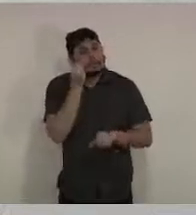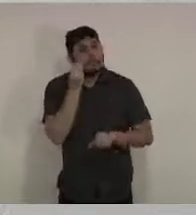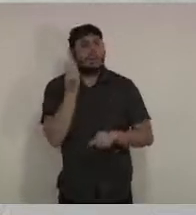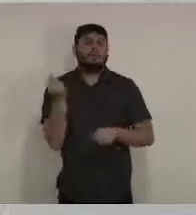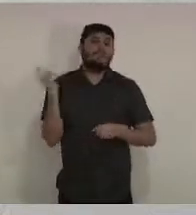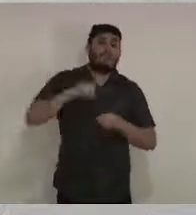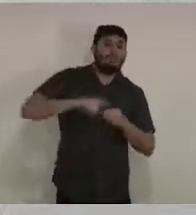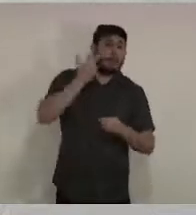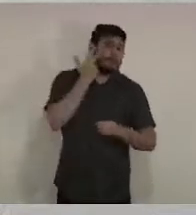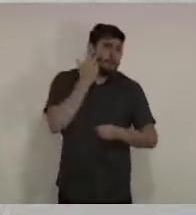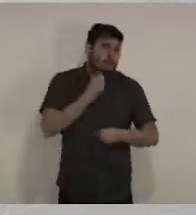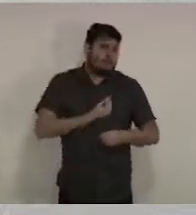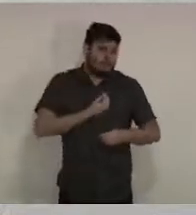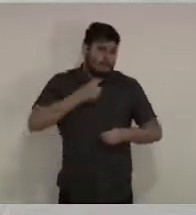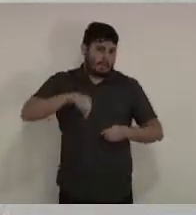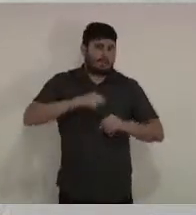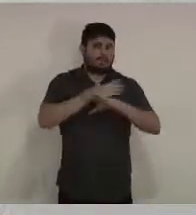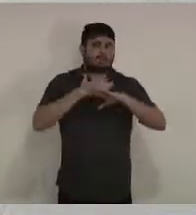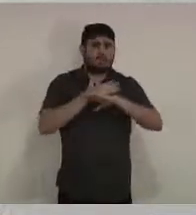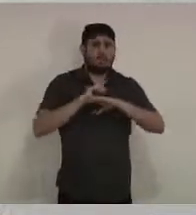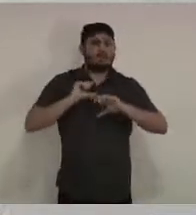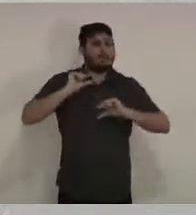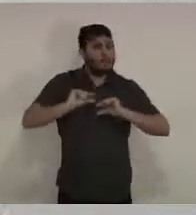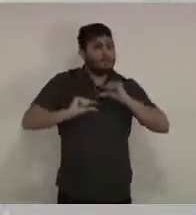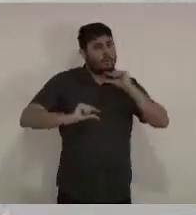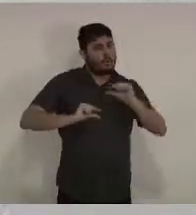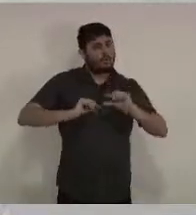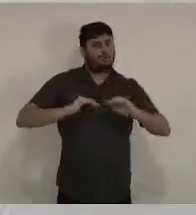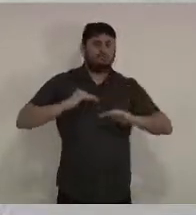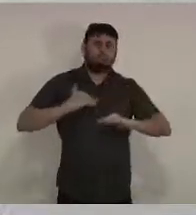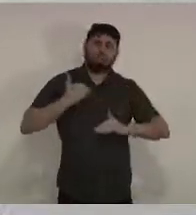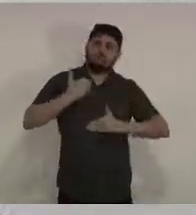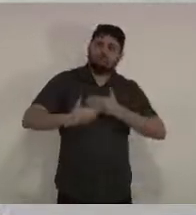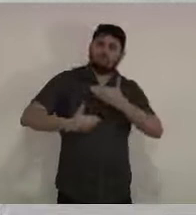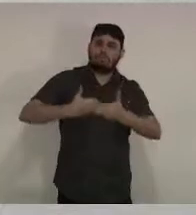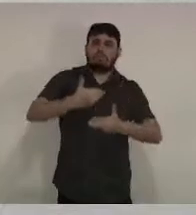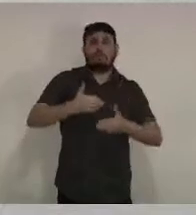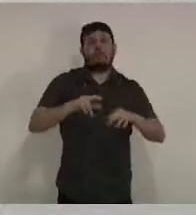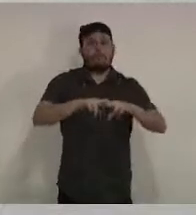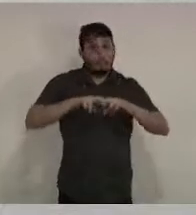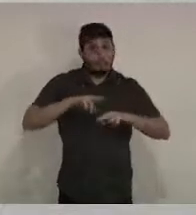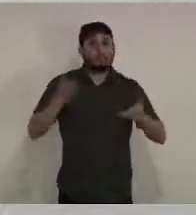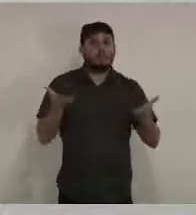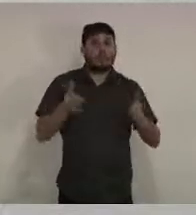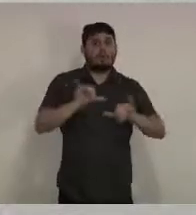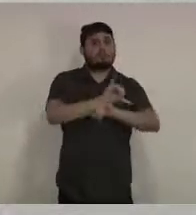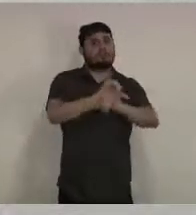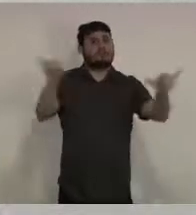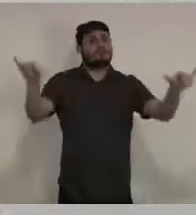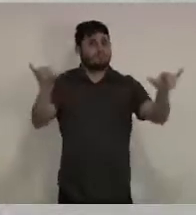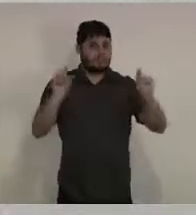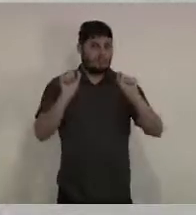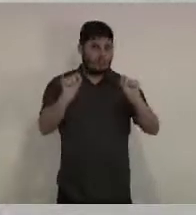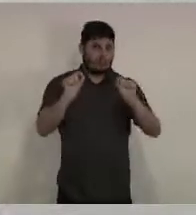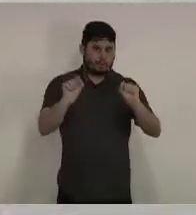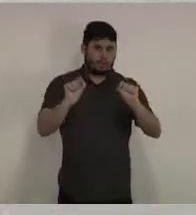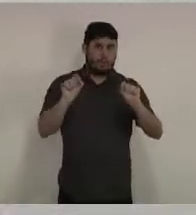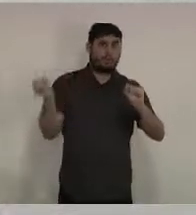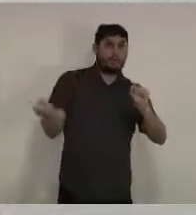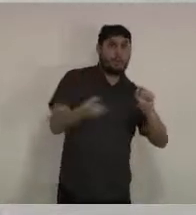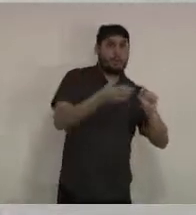aos poucos. Nós adotaremos as seguintes medidas. A restrição de circulação